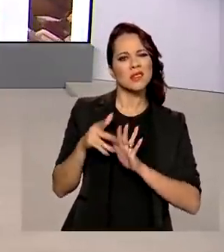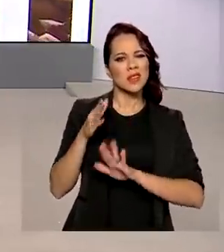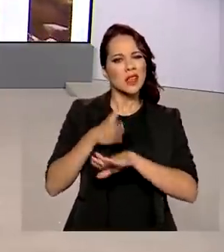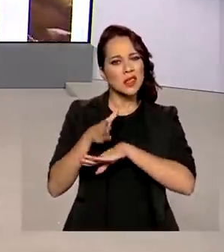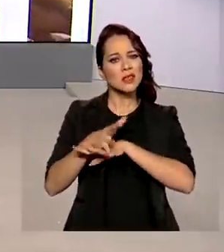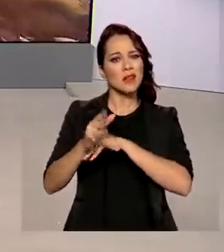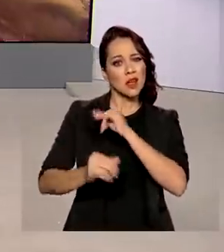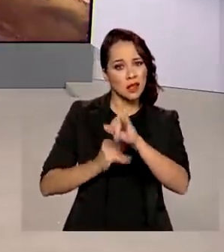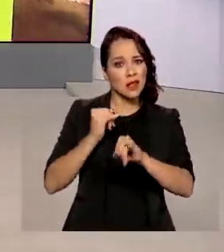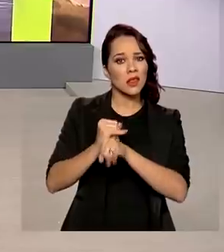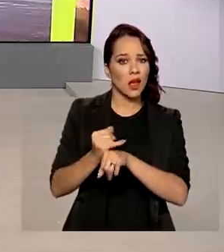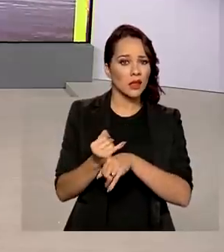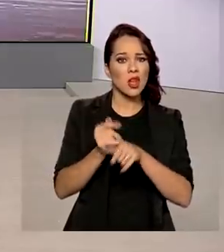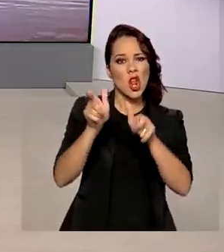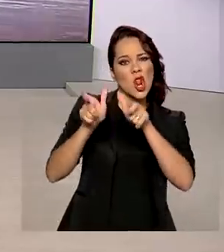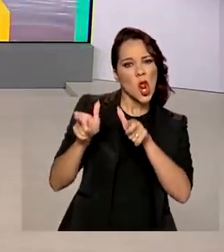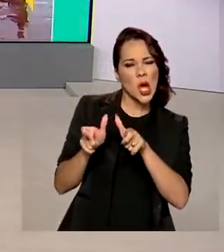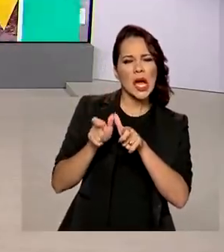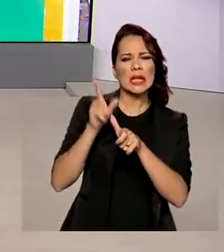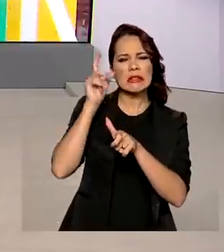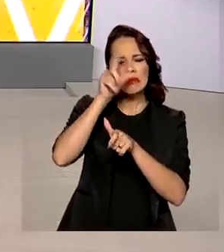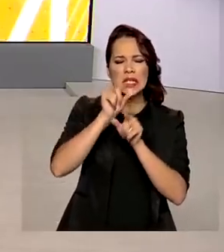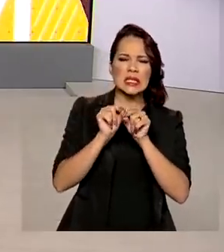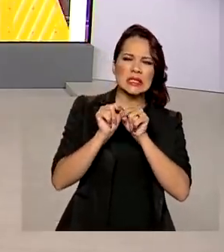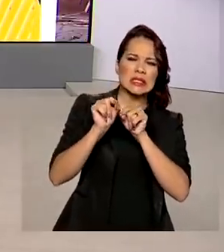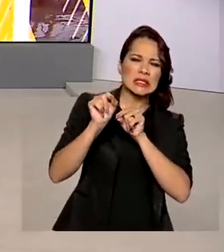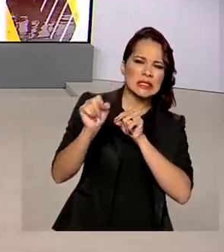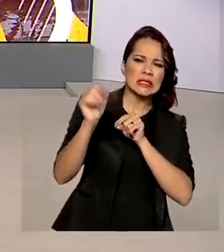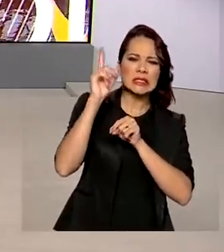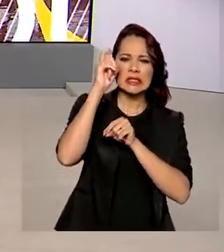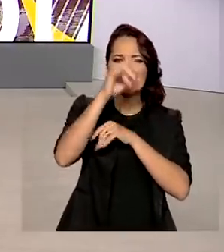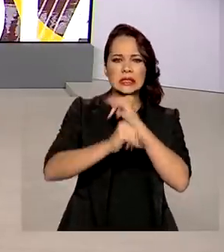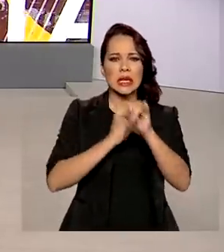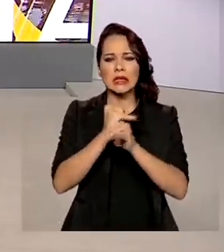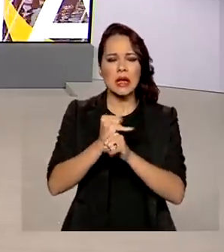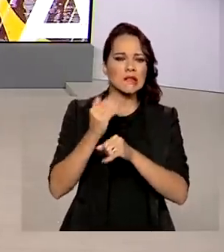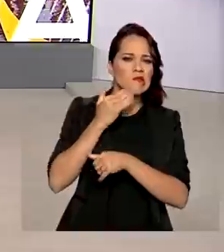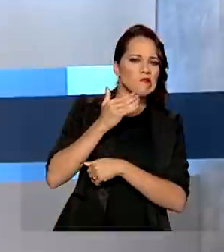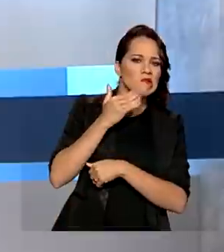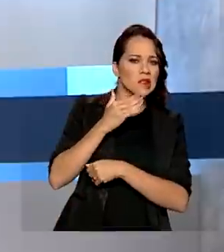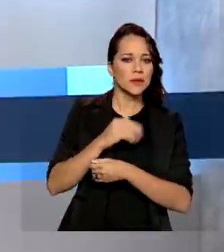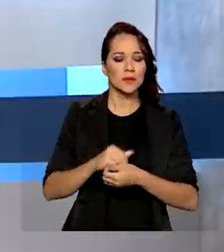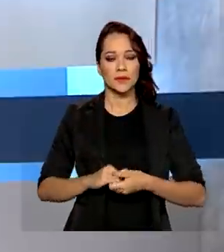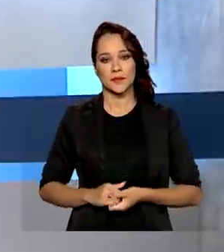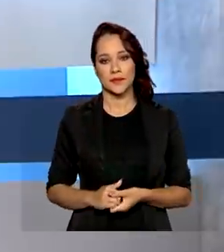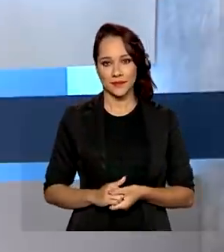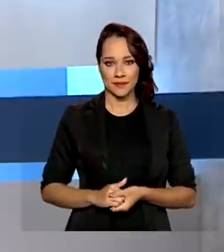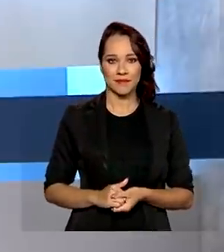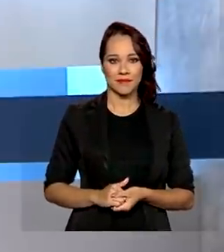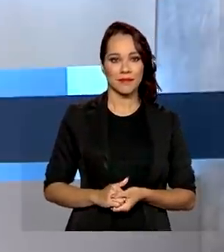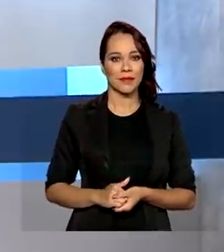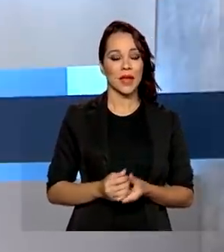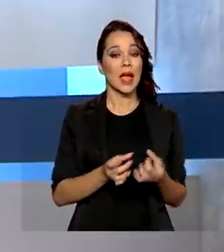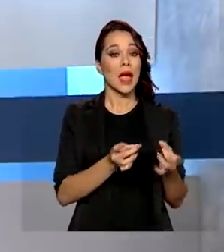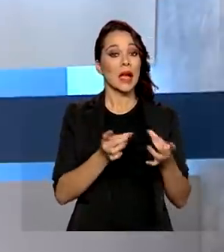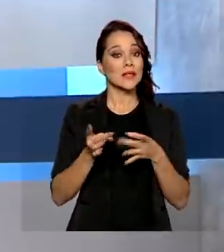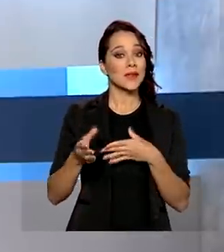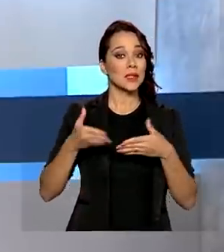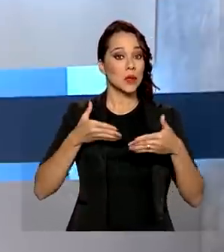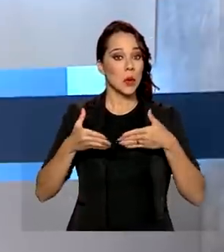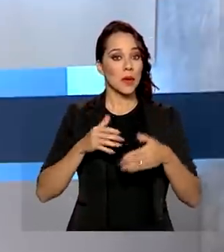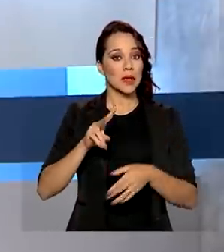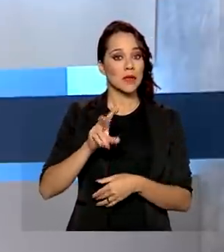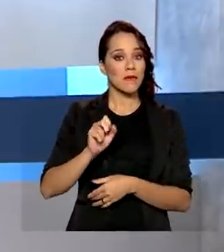dados para acessar a internet ou em locais onde o sinal de internet apresente falhas. As vendas no